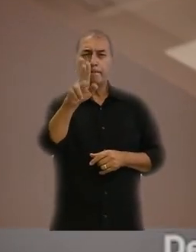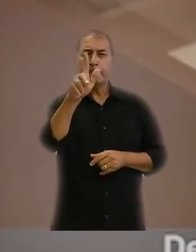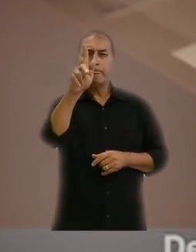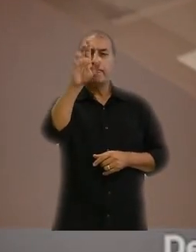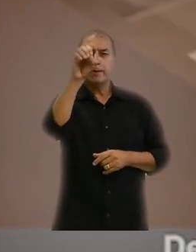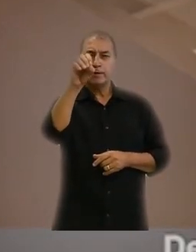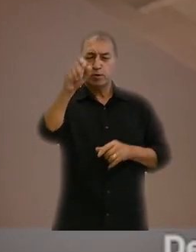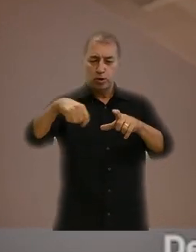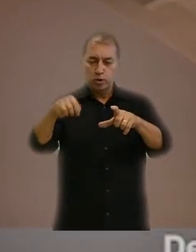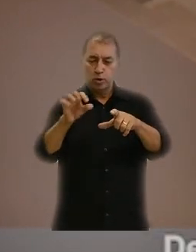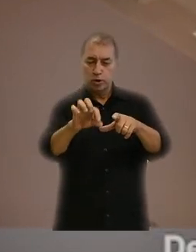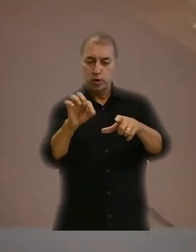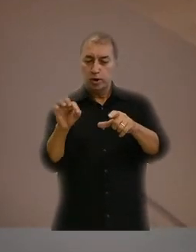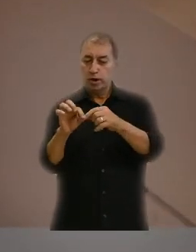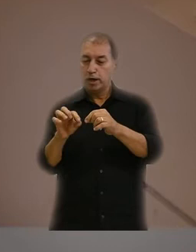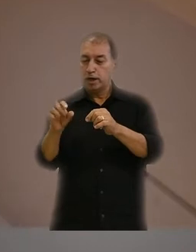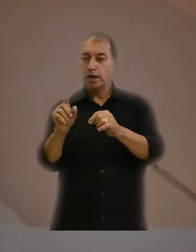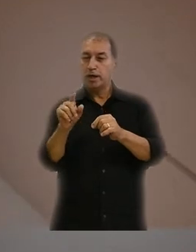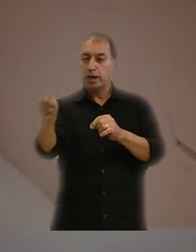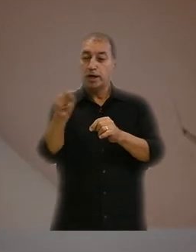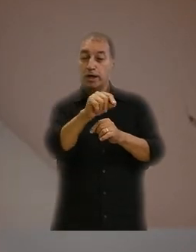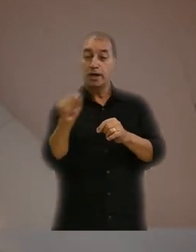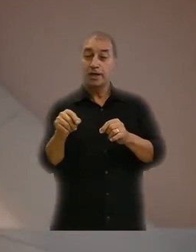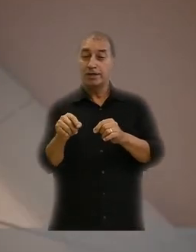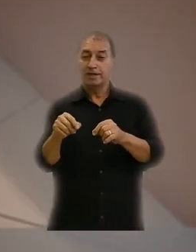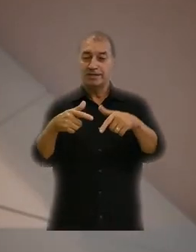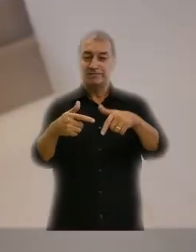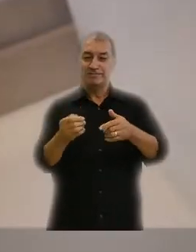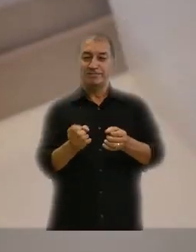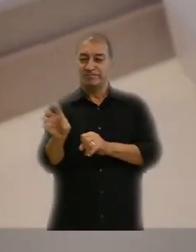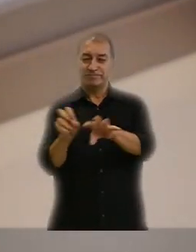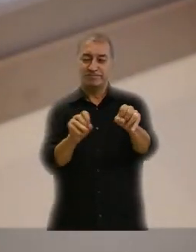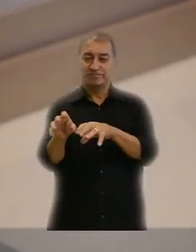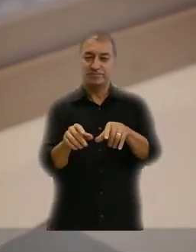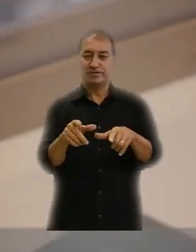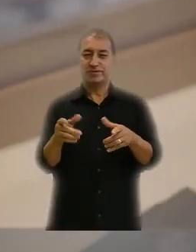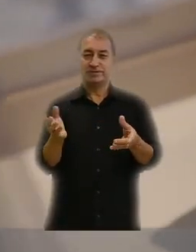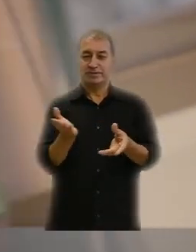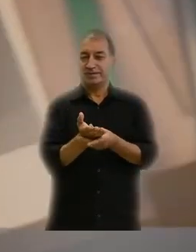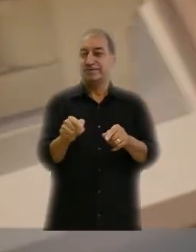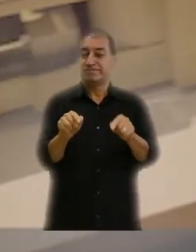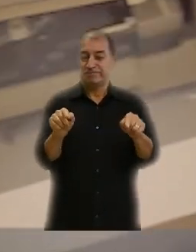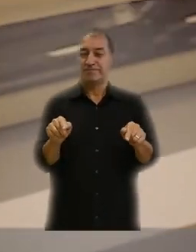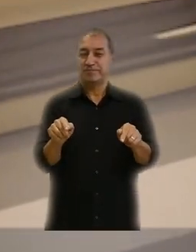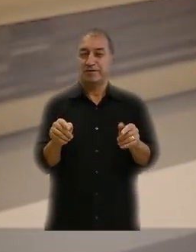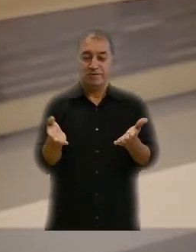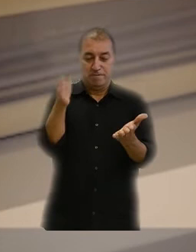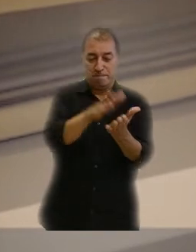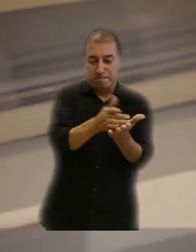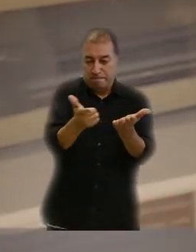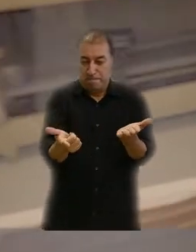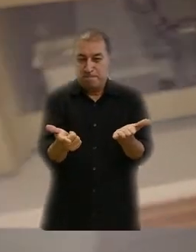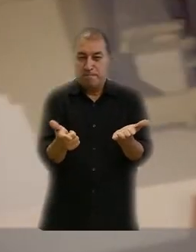utilizado para o sorteio dos processos para a distribuição de ações trabalhistas, e o computador, em que foi impressa a primeira